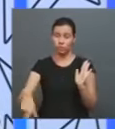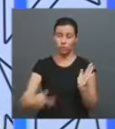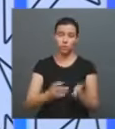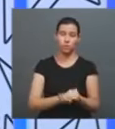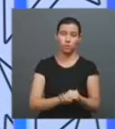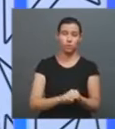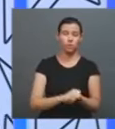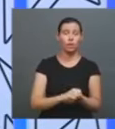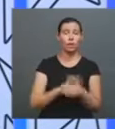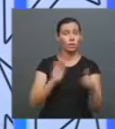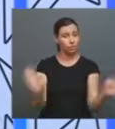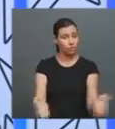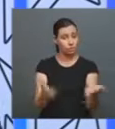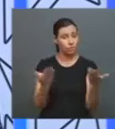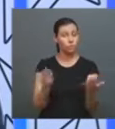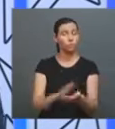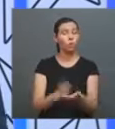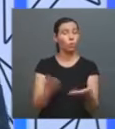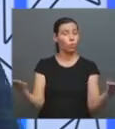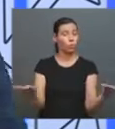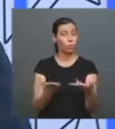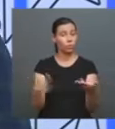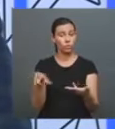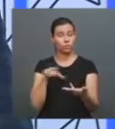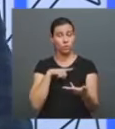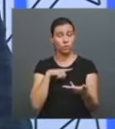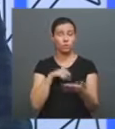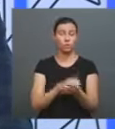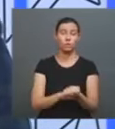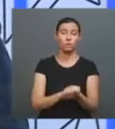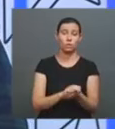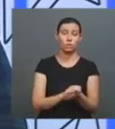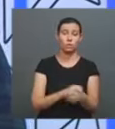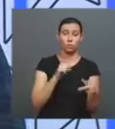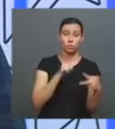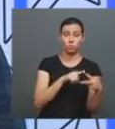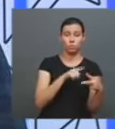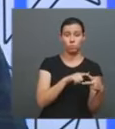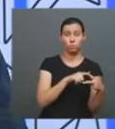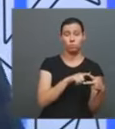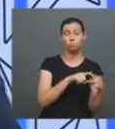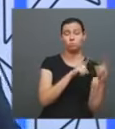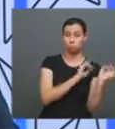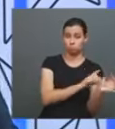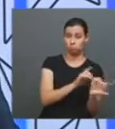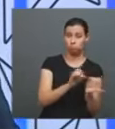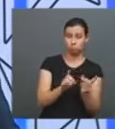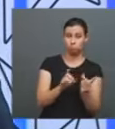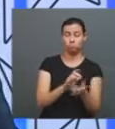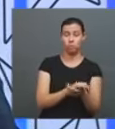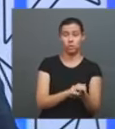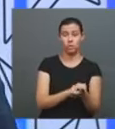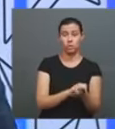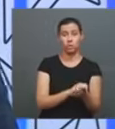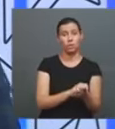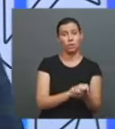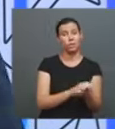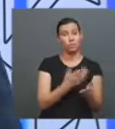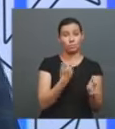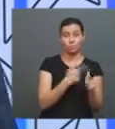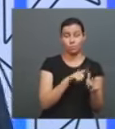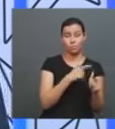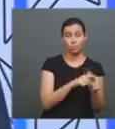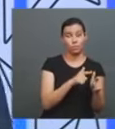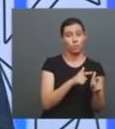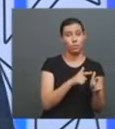científicos começam, e hoje basicamente você tem, de um lado, um mercado editorial, que hoje, de certa forma, vive uma crise por causa